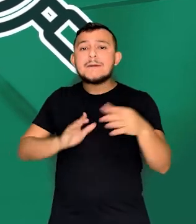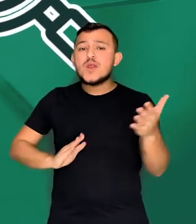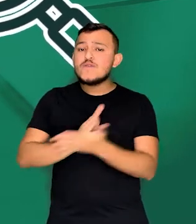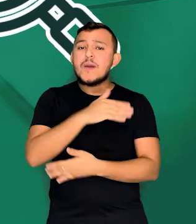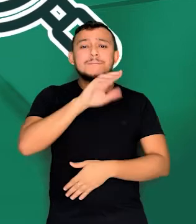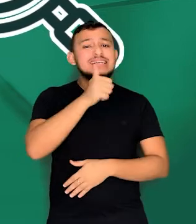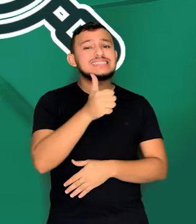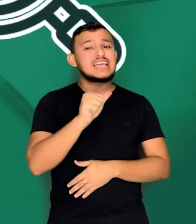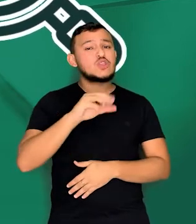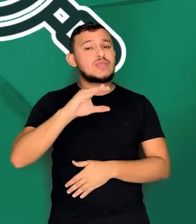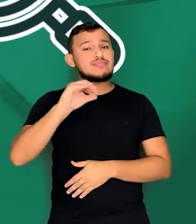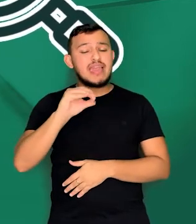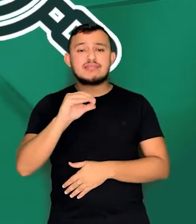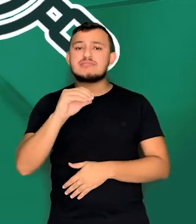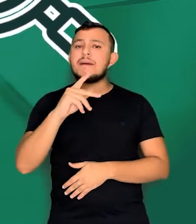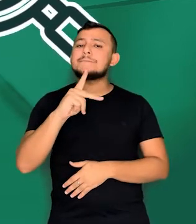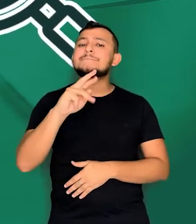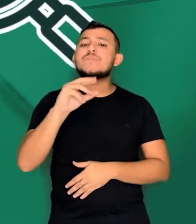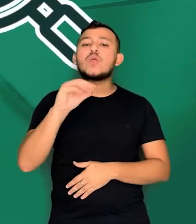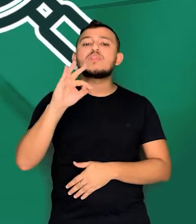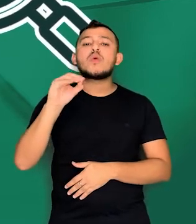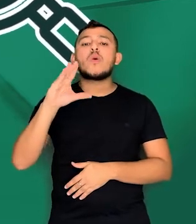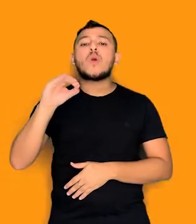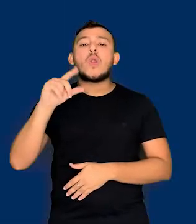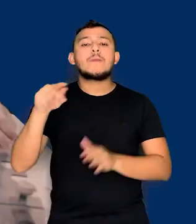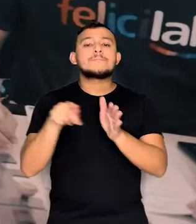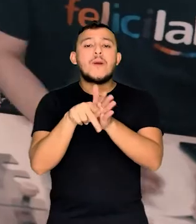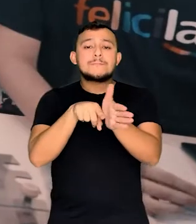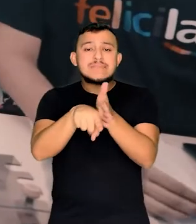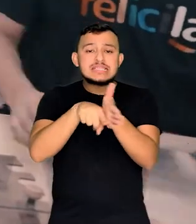aprovou mais de 180 protocolos de pesquisa.